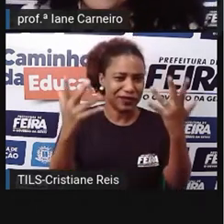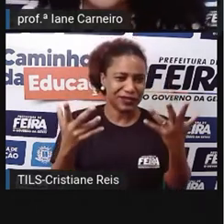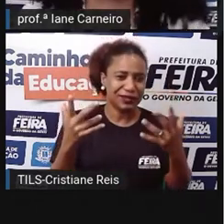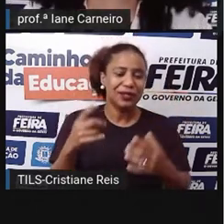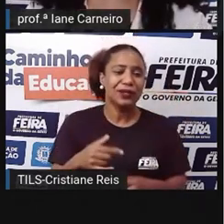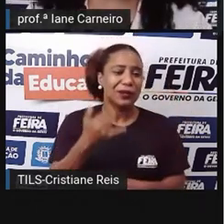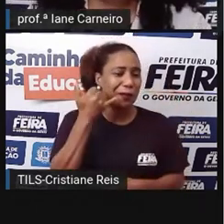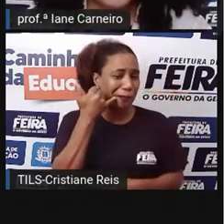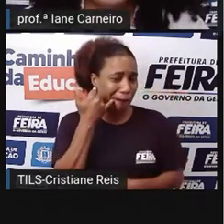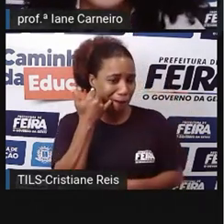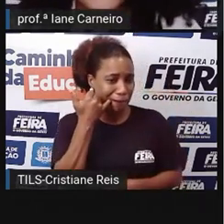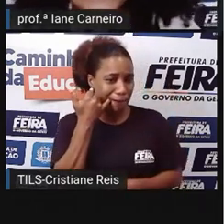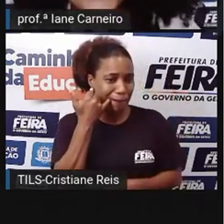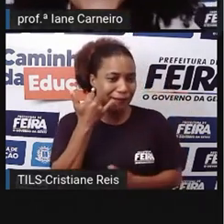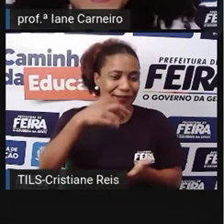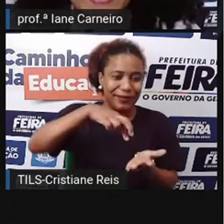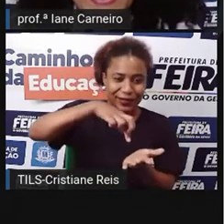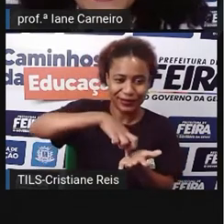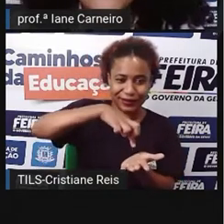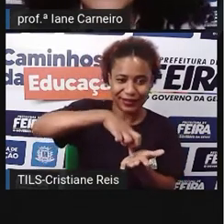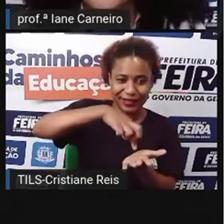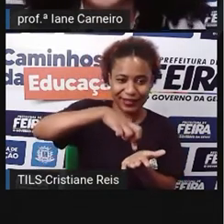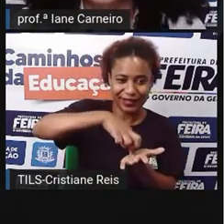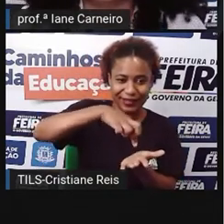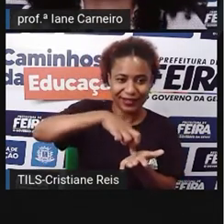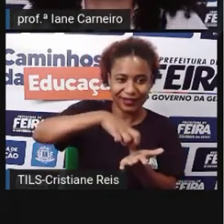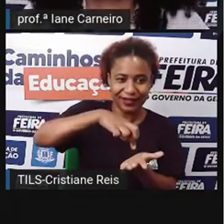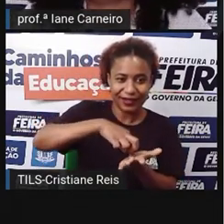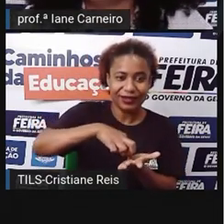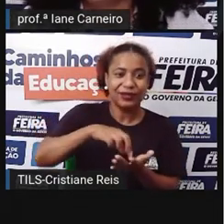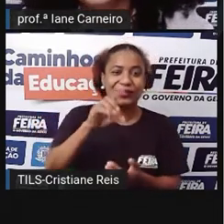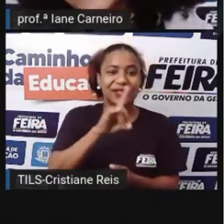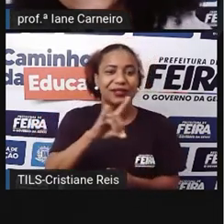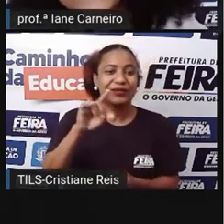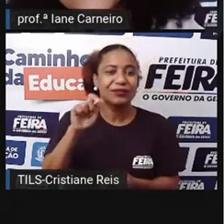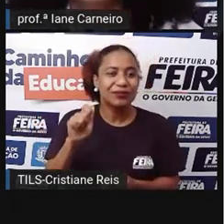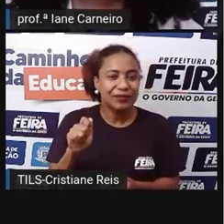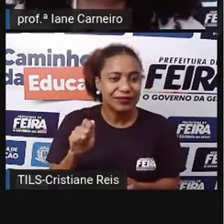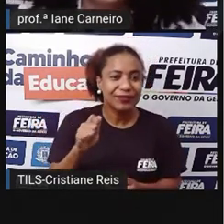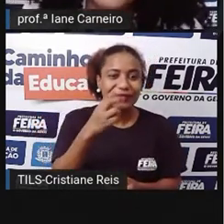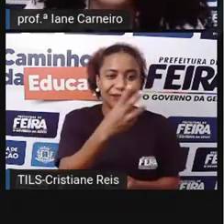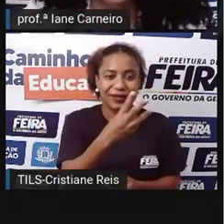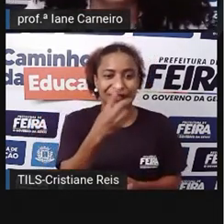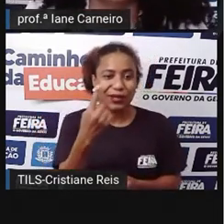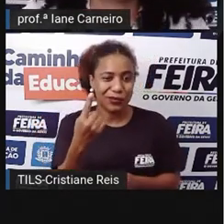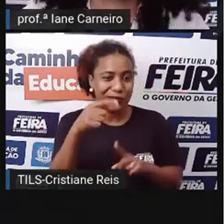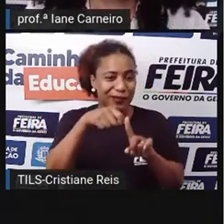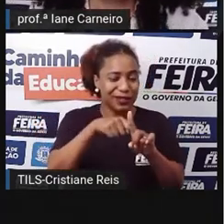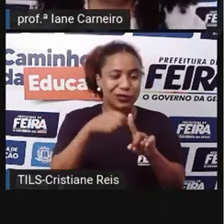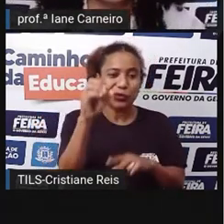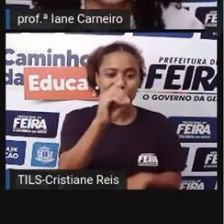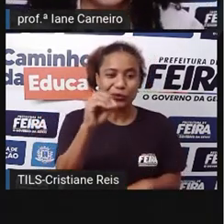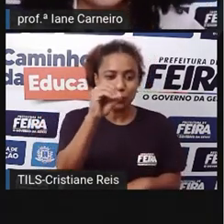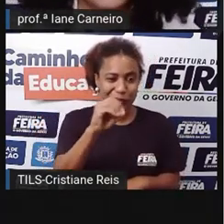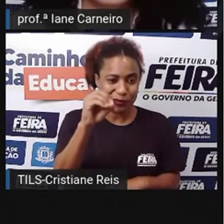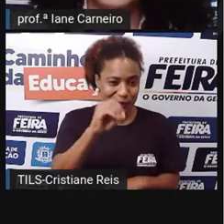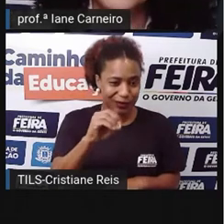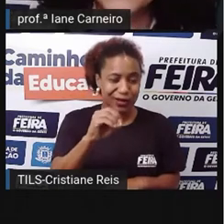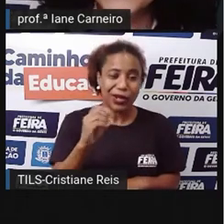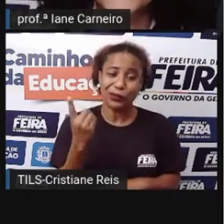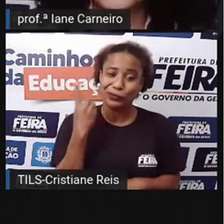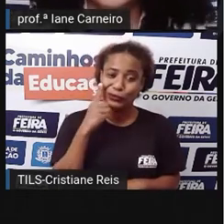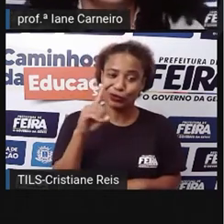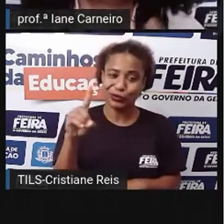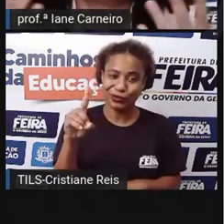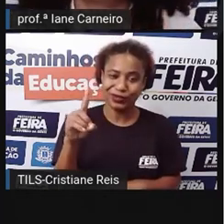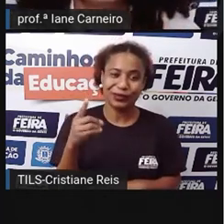disso? Pois é, o dia do Saci Perere é comemorado no dia 31 de outubro, né? Porque aqui no